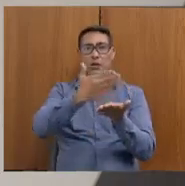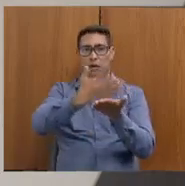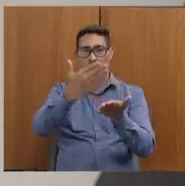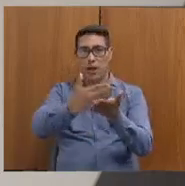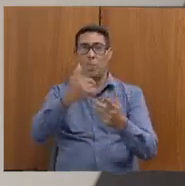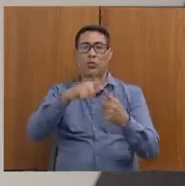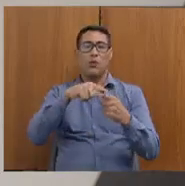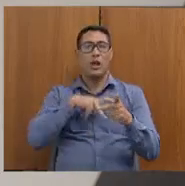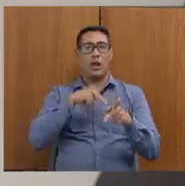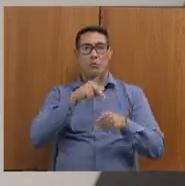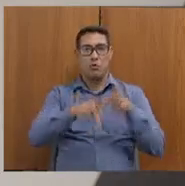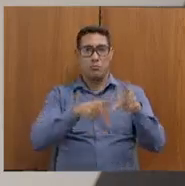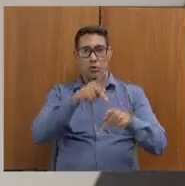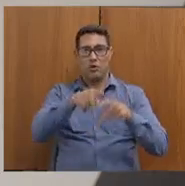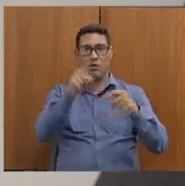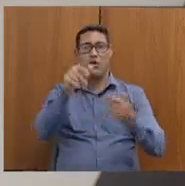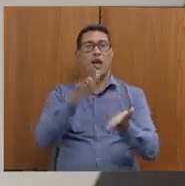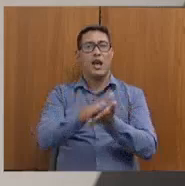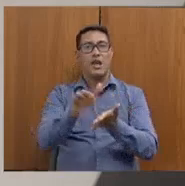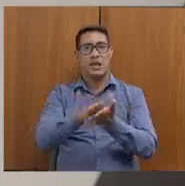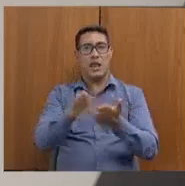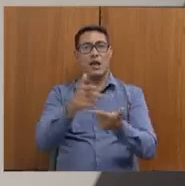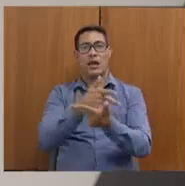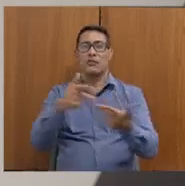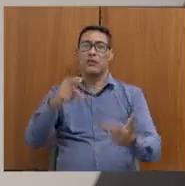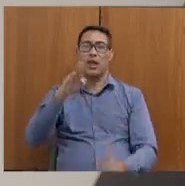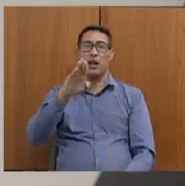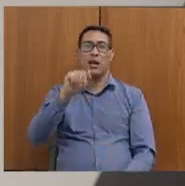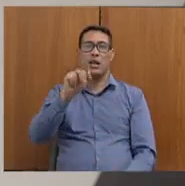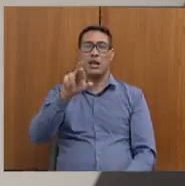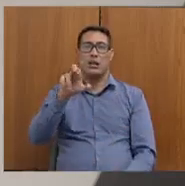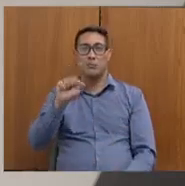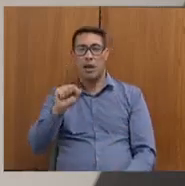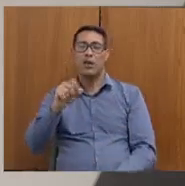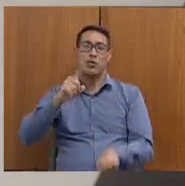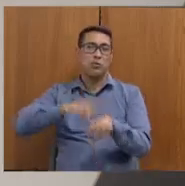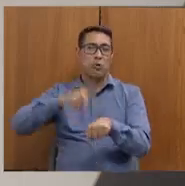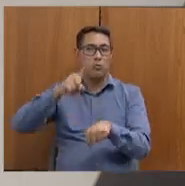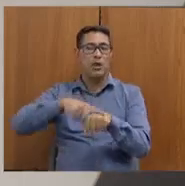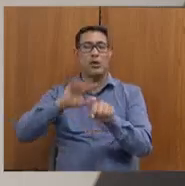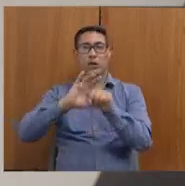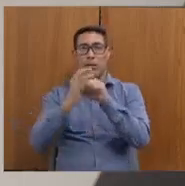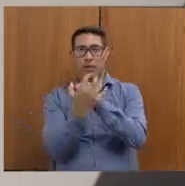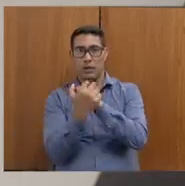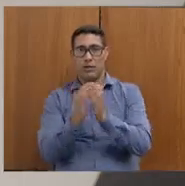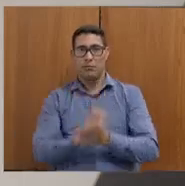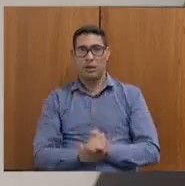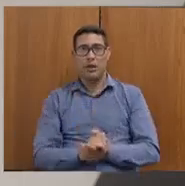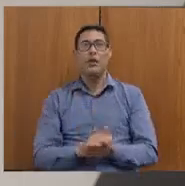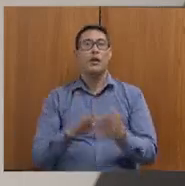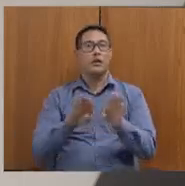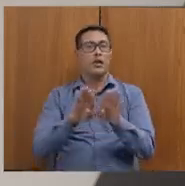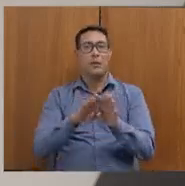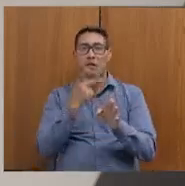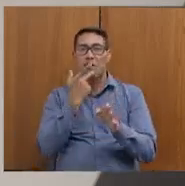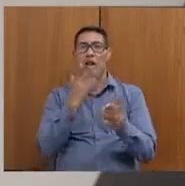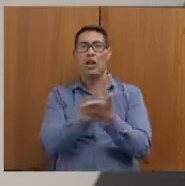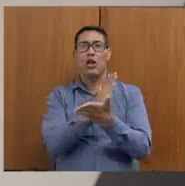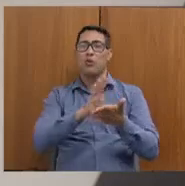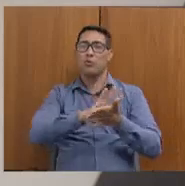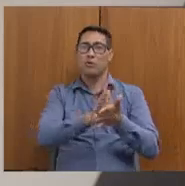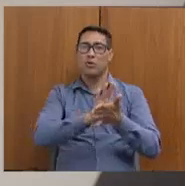gastaria o benefício em bares durante a pandemia e, recentemente, com as frases preconceituosas e